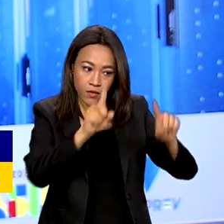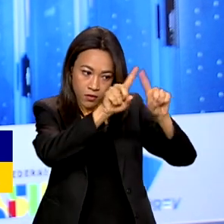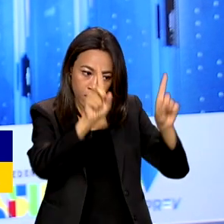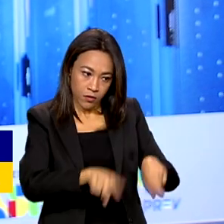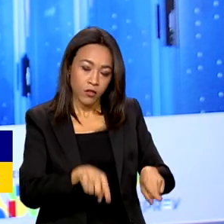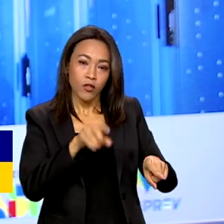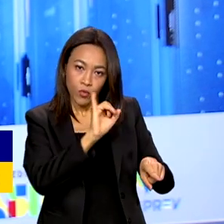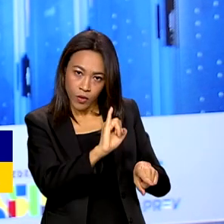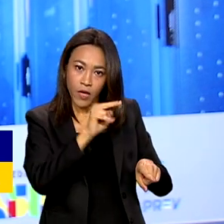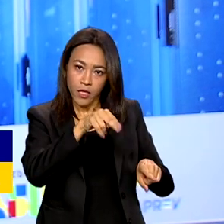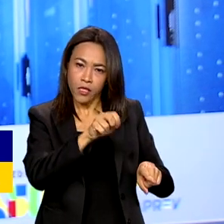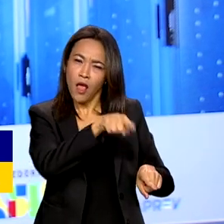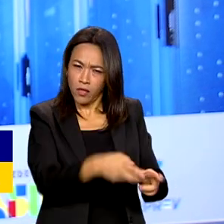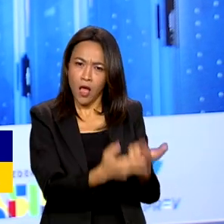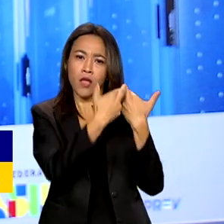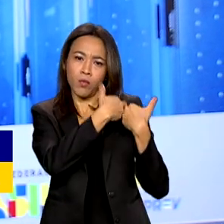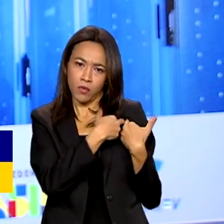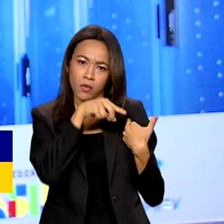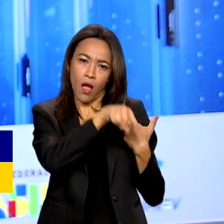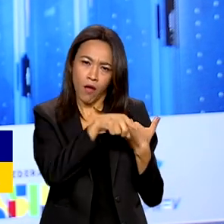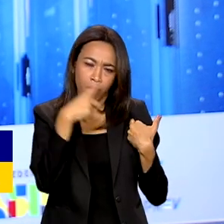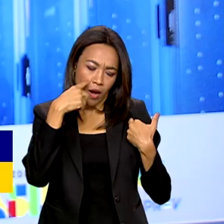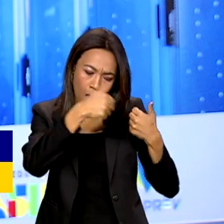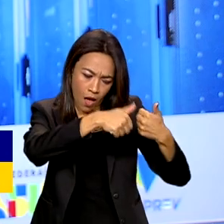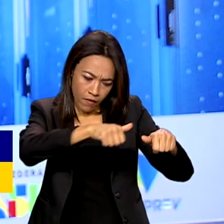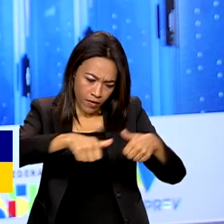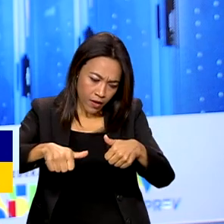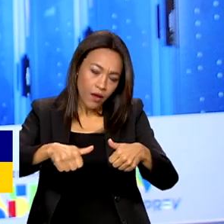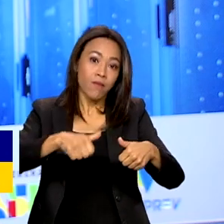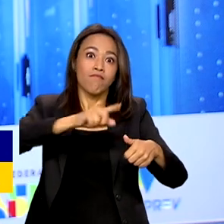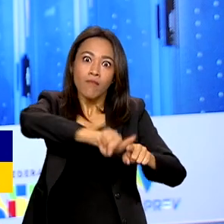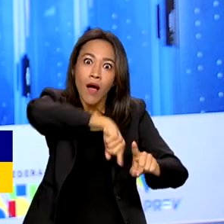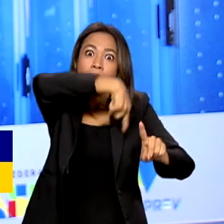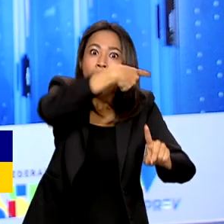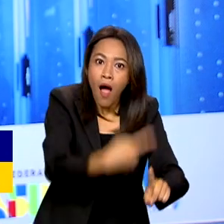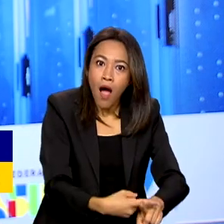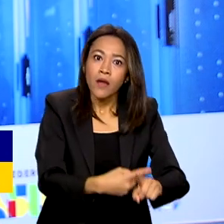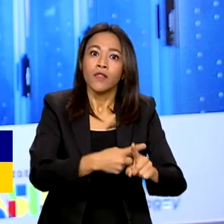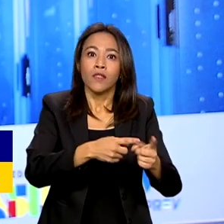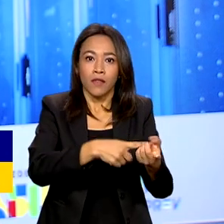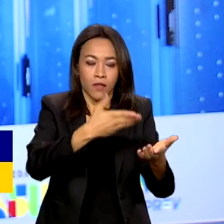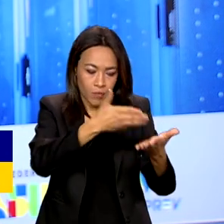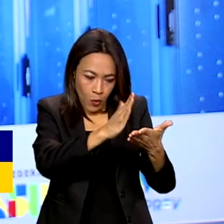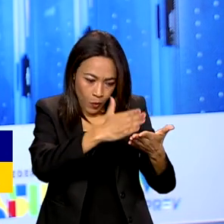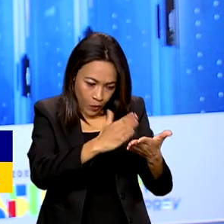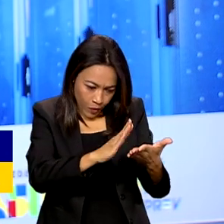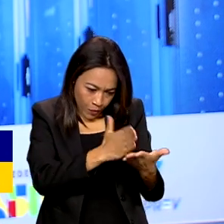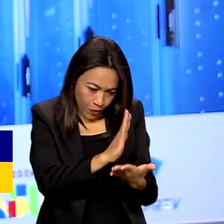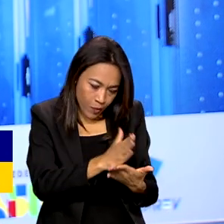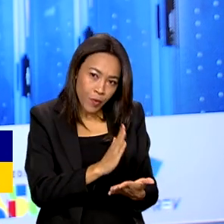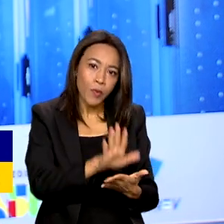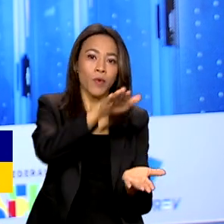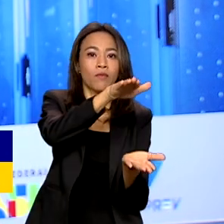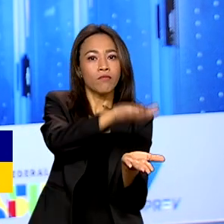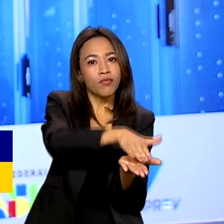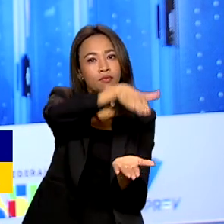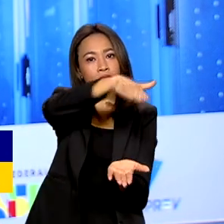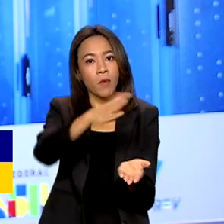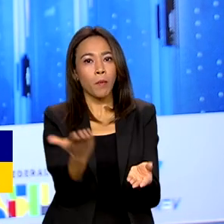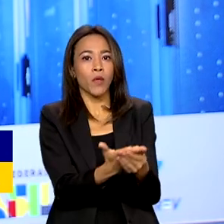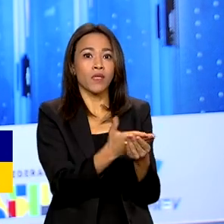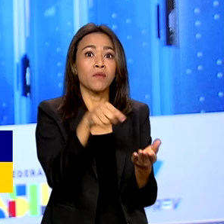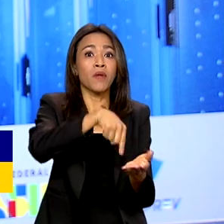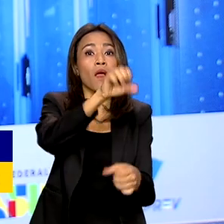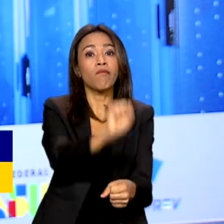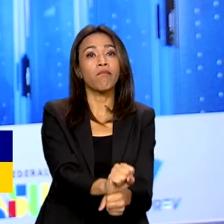responsáveis por entregar, vão poder entregar mais processos decididos. E esses processos decididos são exatamente os processos que